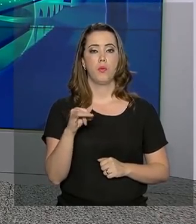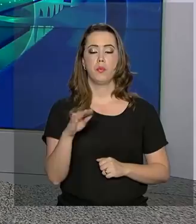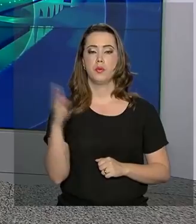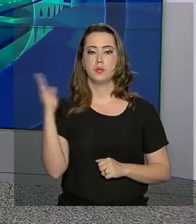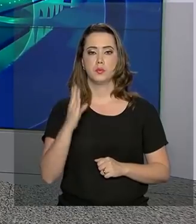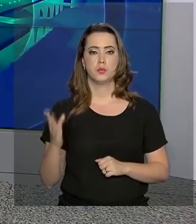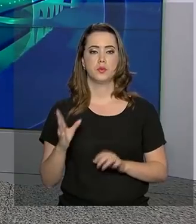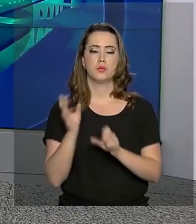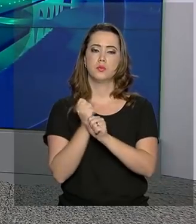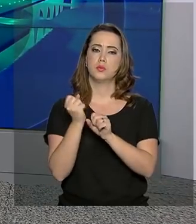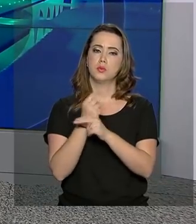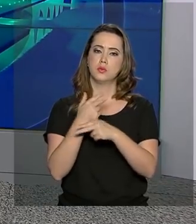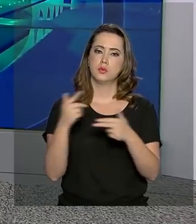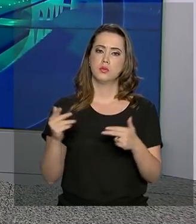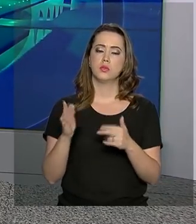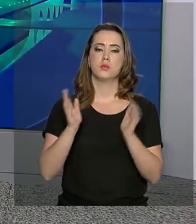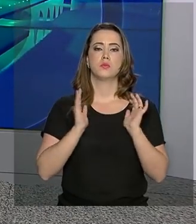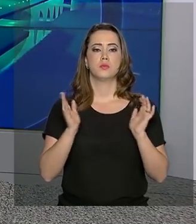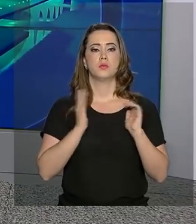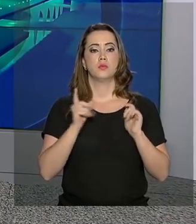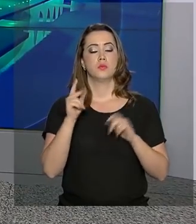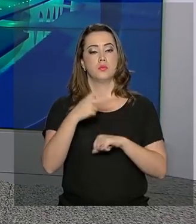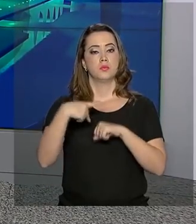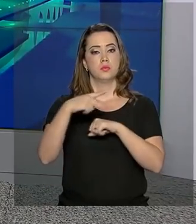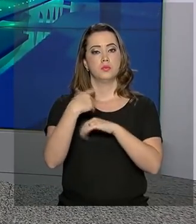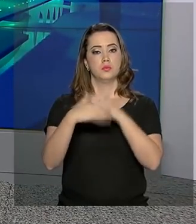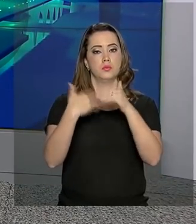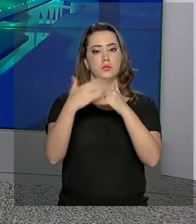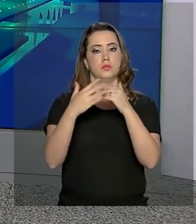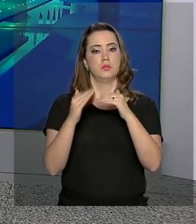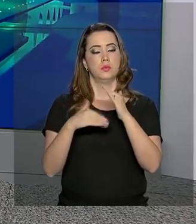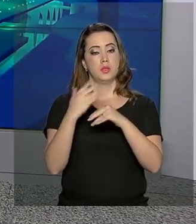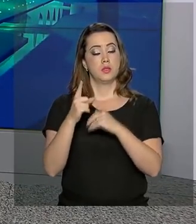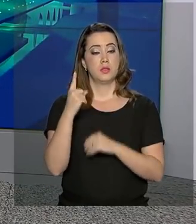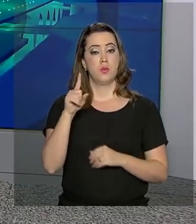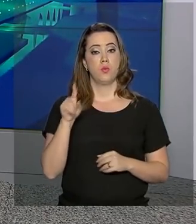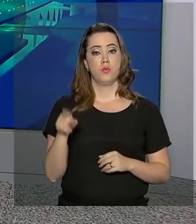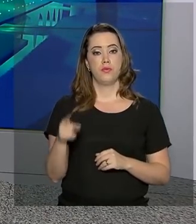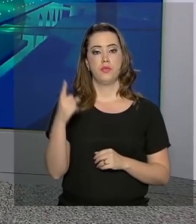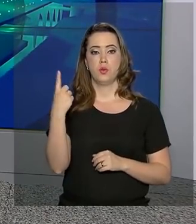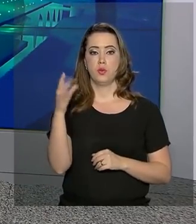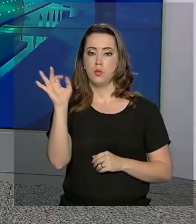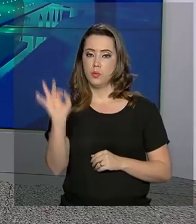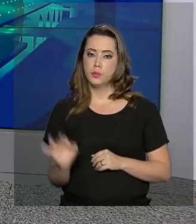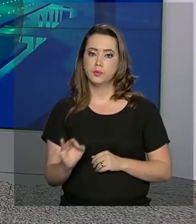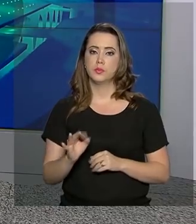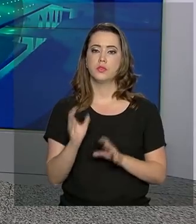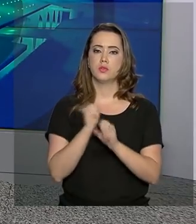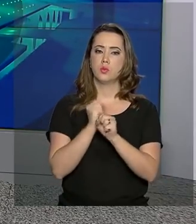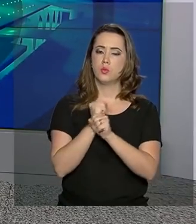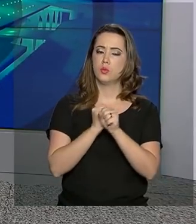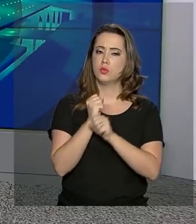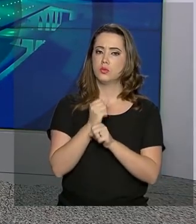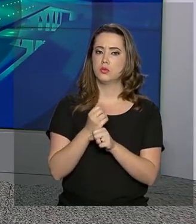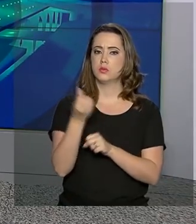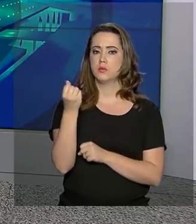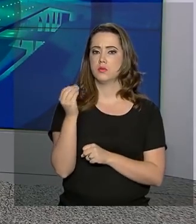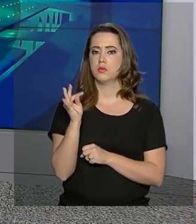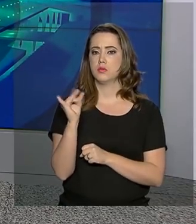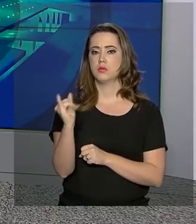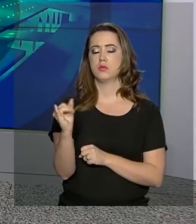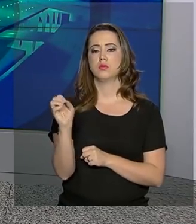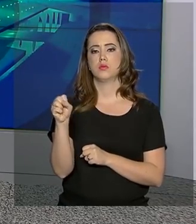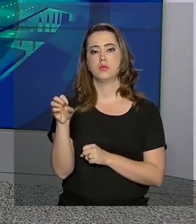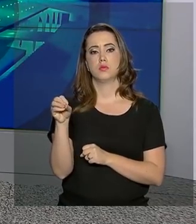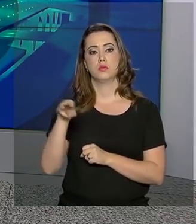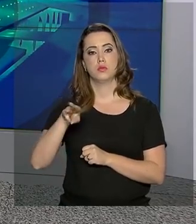brasileiro, que é a soma de toda a riqueza que o país produz, cresceu 1,1% e fechou o ano em 6